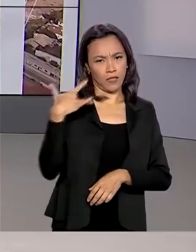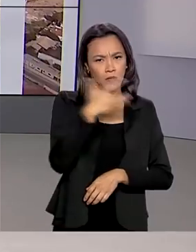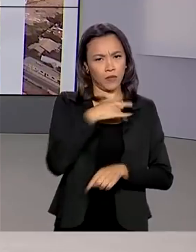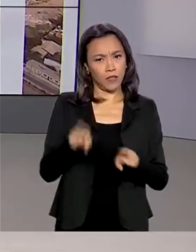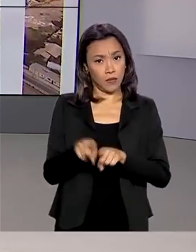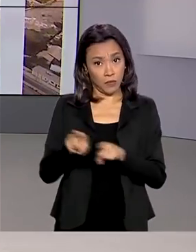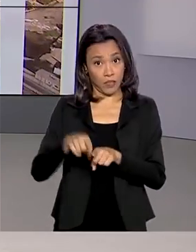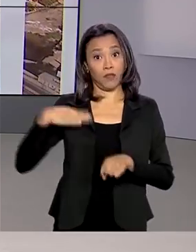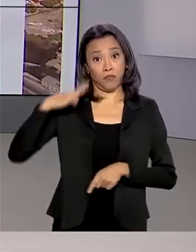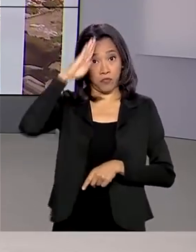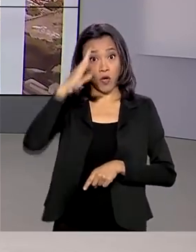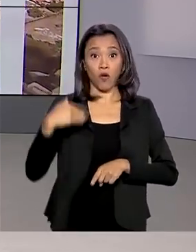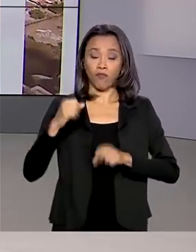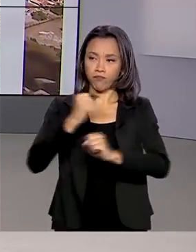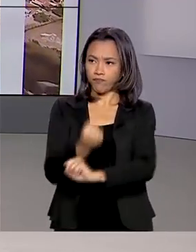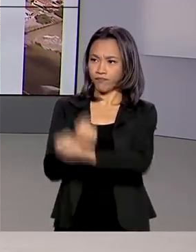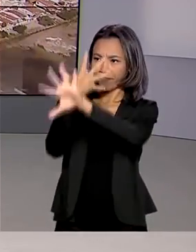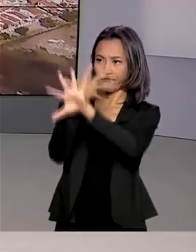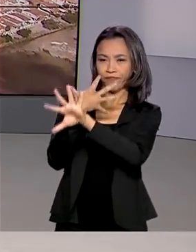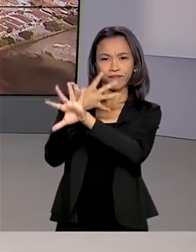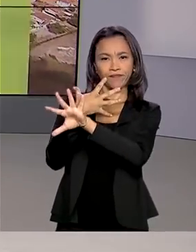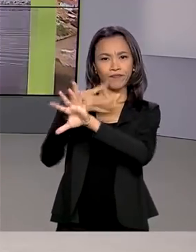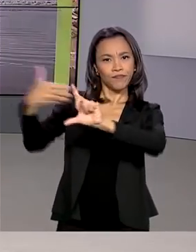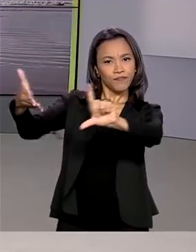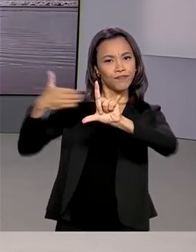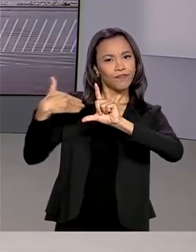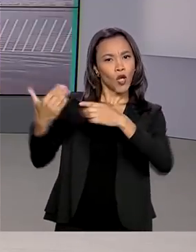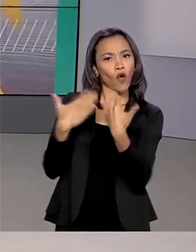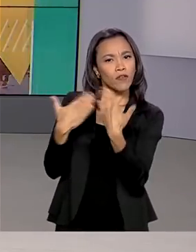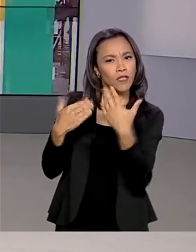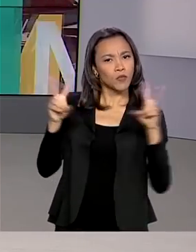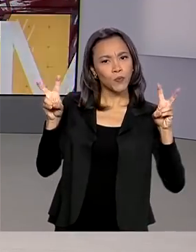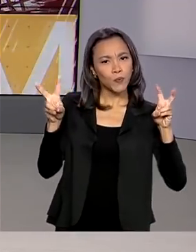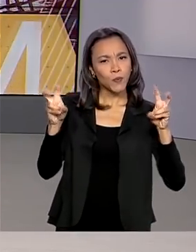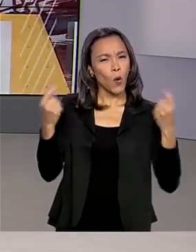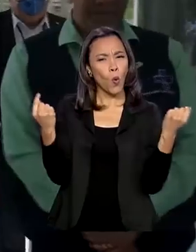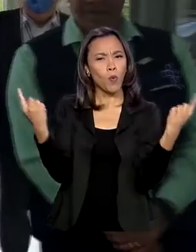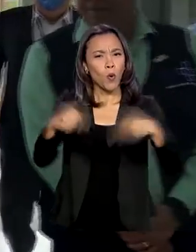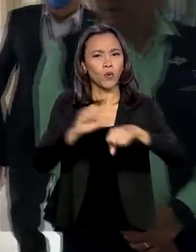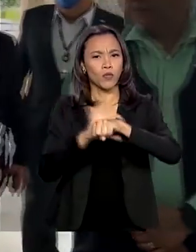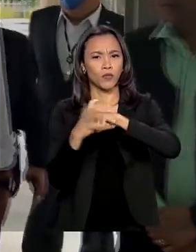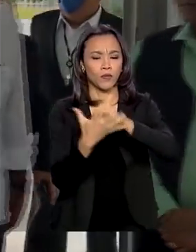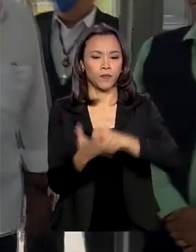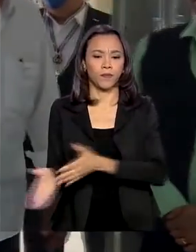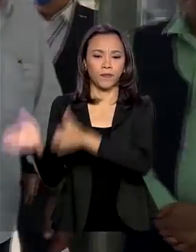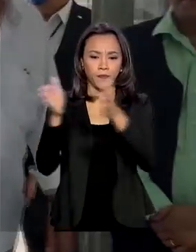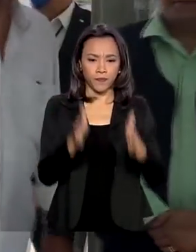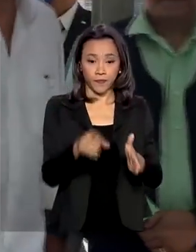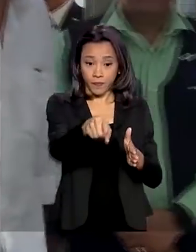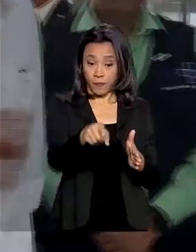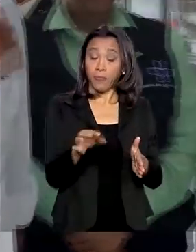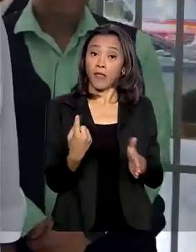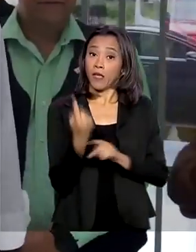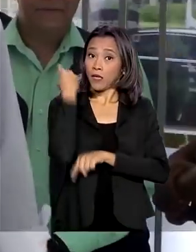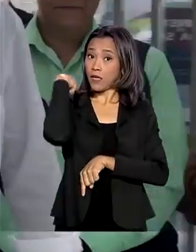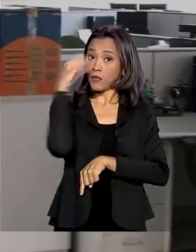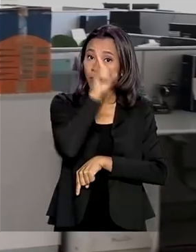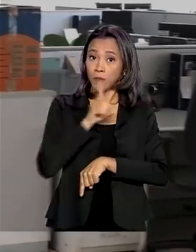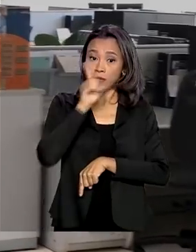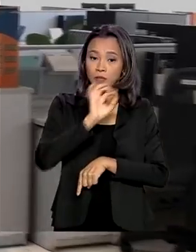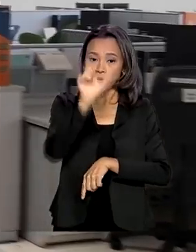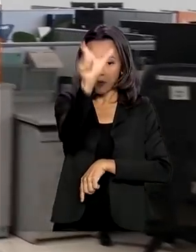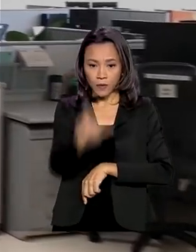prefeitos por videoconferência sobre o combate ao novo vírus. Neste domingo, o presidente Jair Bolsonaro